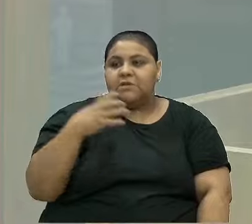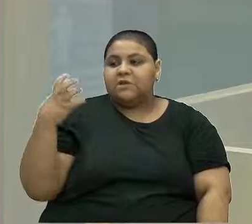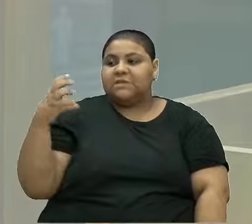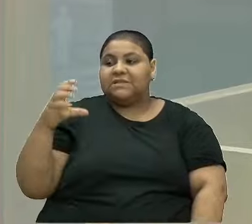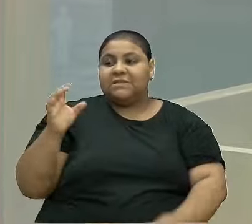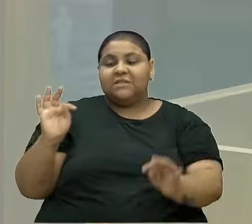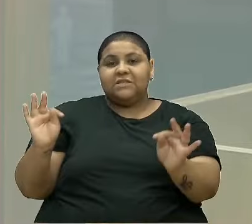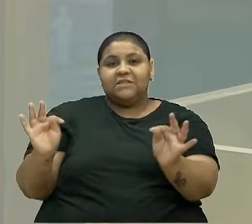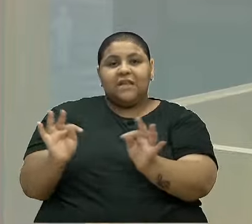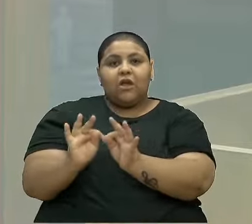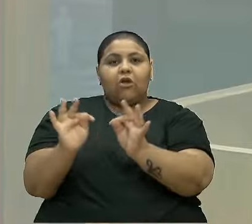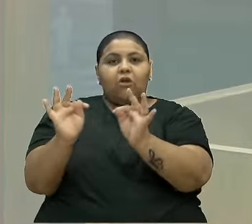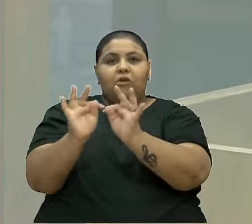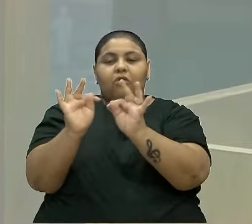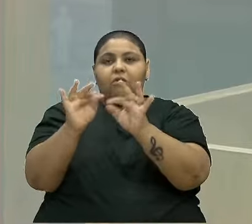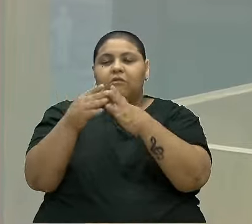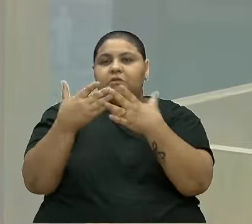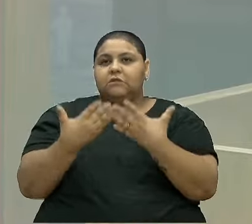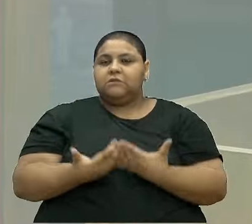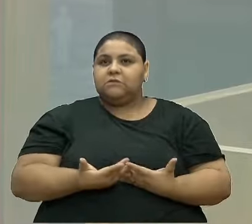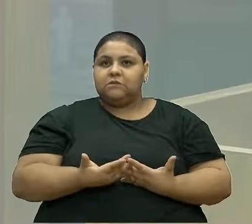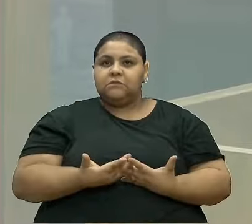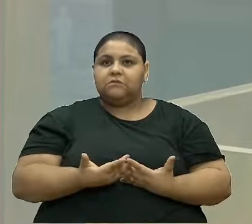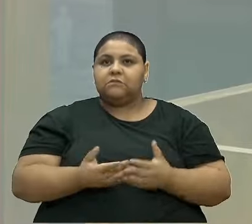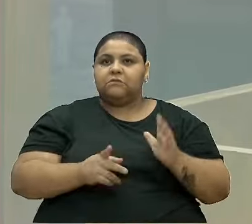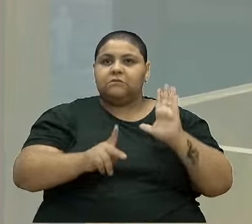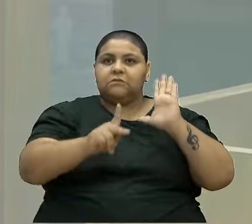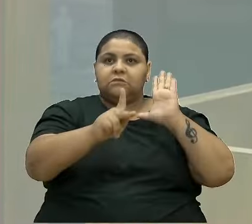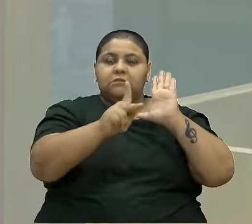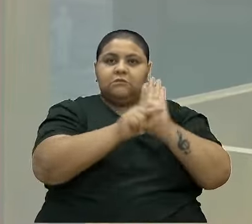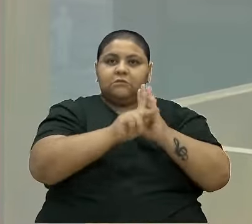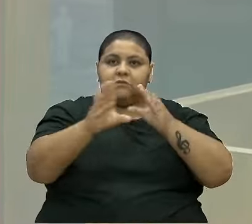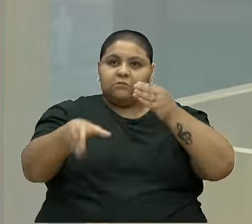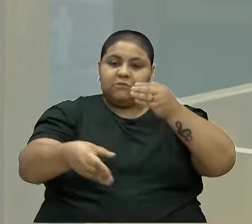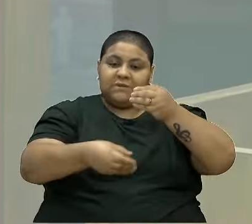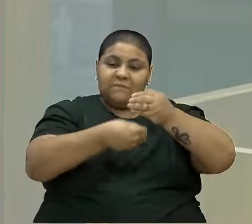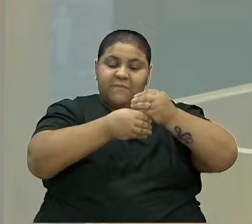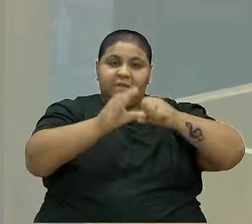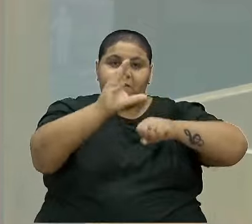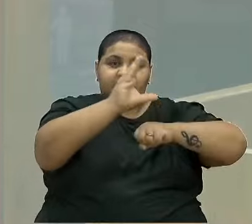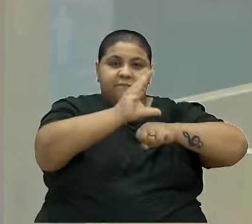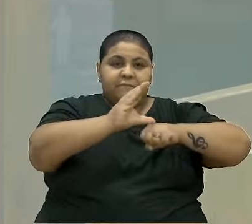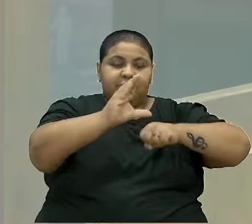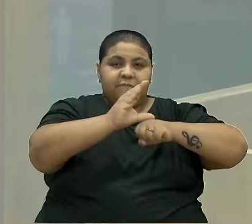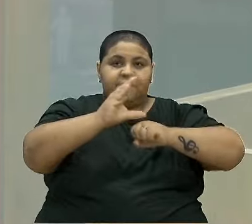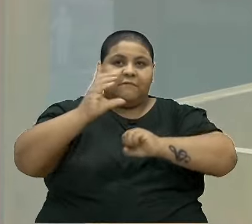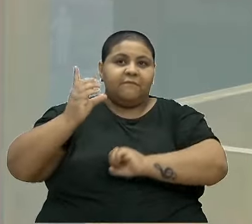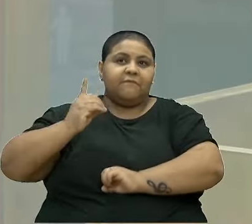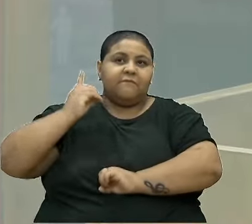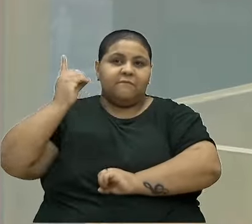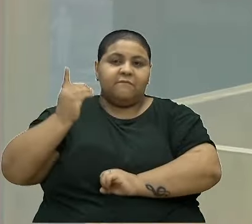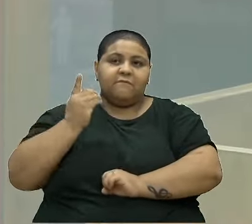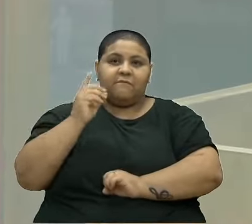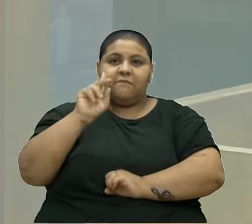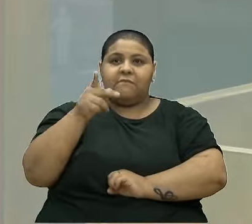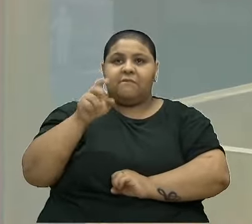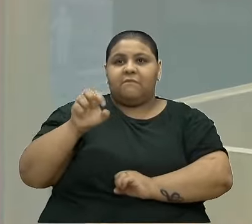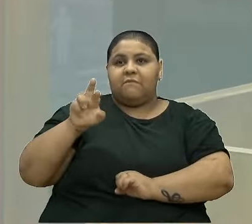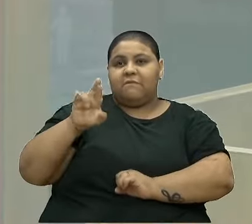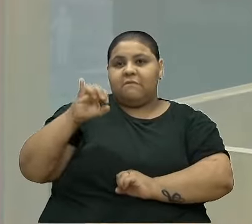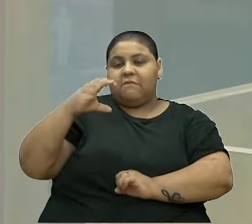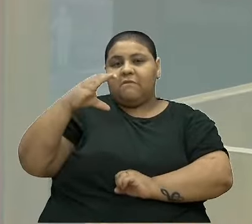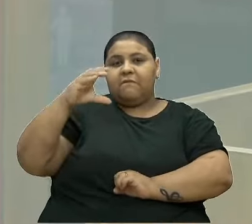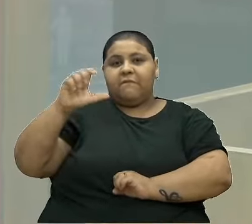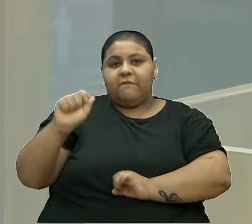que é um projeto de emenda constitucional da deputada Erika Hilton, que